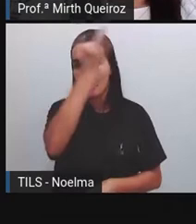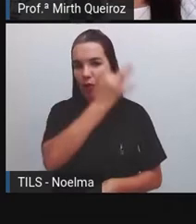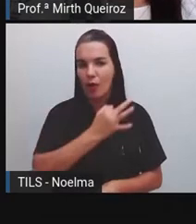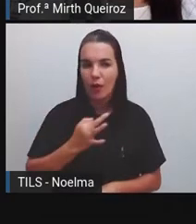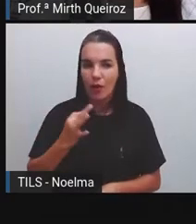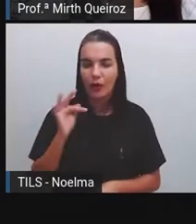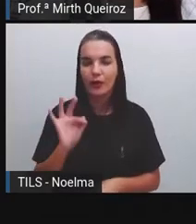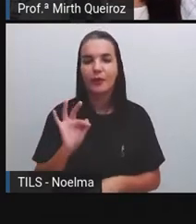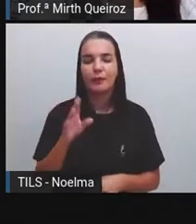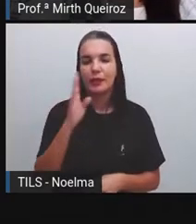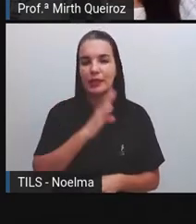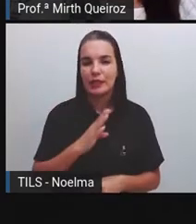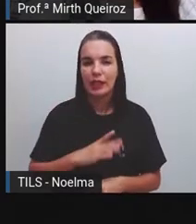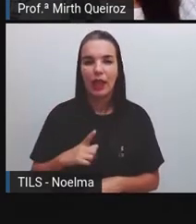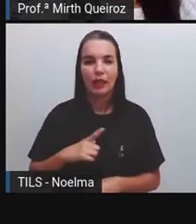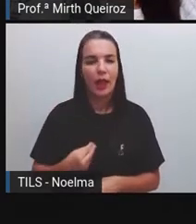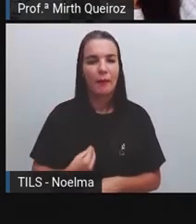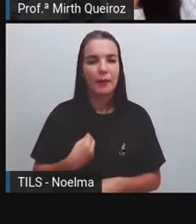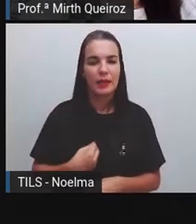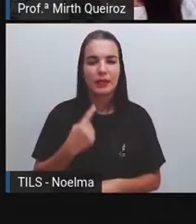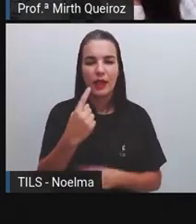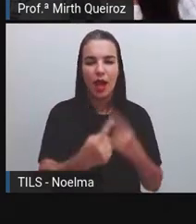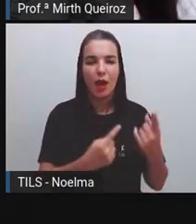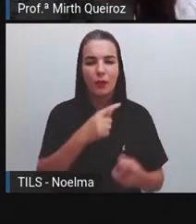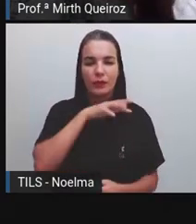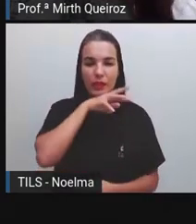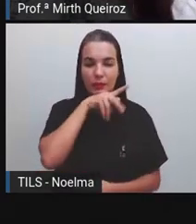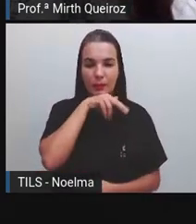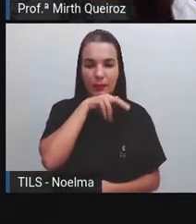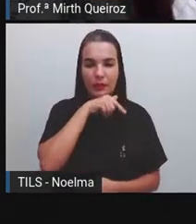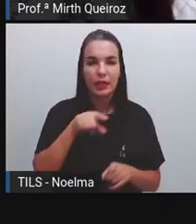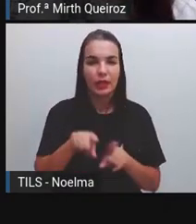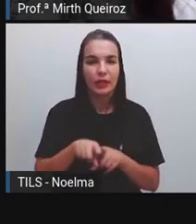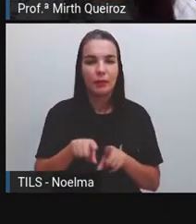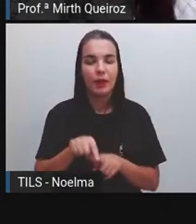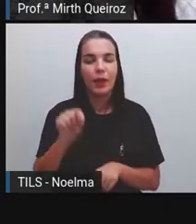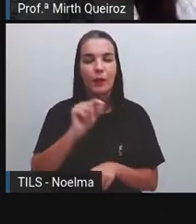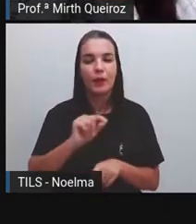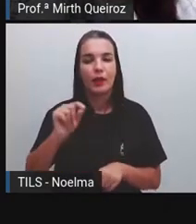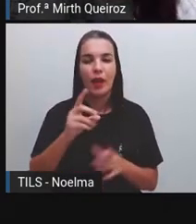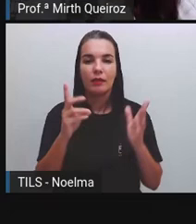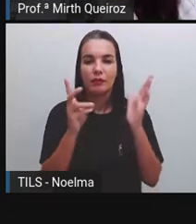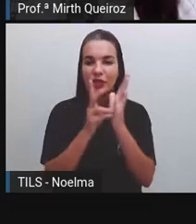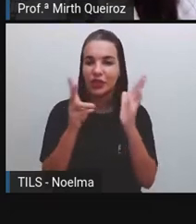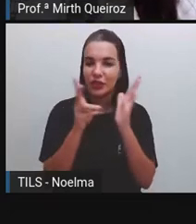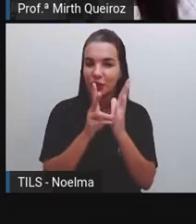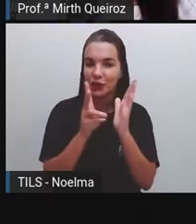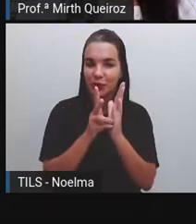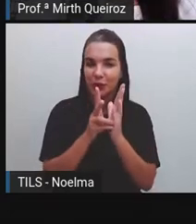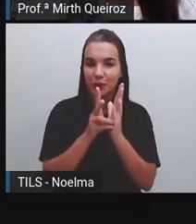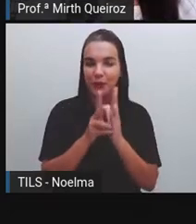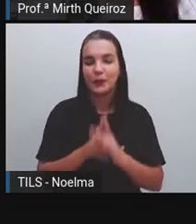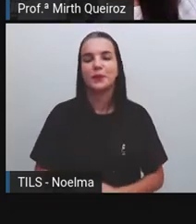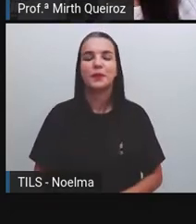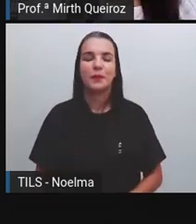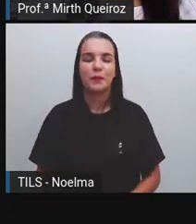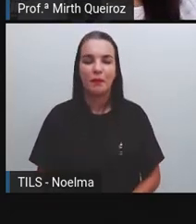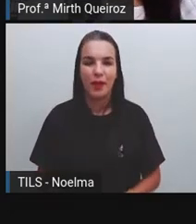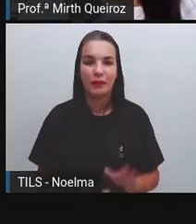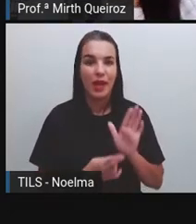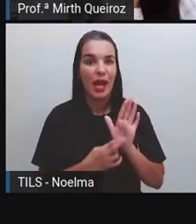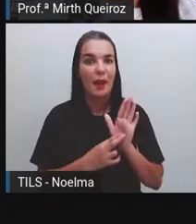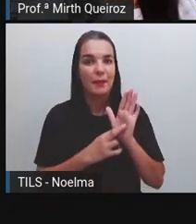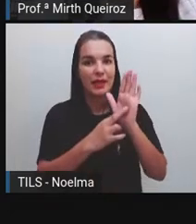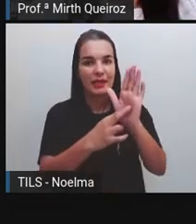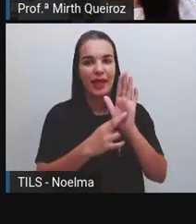brasileiro. Nós vamos ter a presença de alguns animais e nós vamos ter a presença também de um índio, né? Que vai representar aí